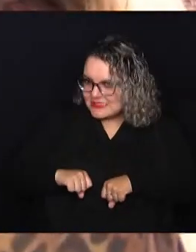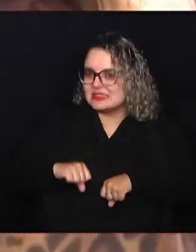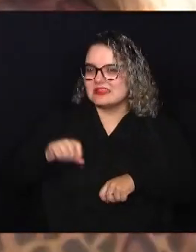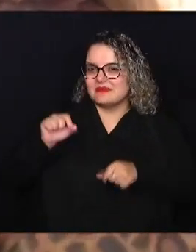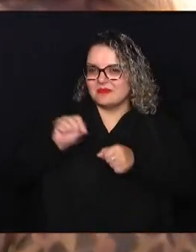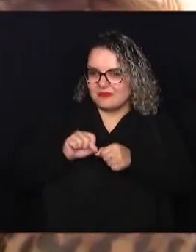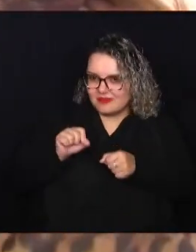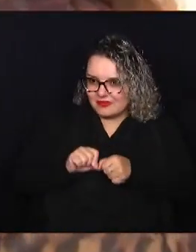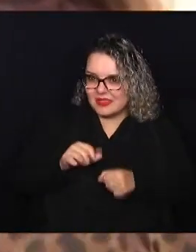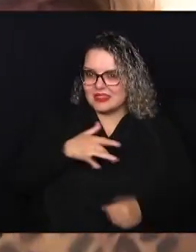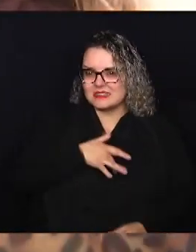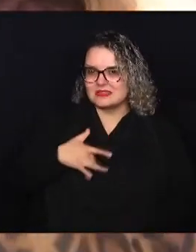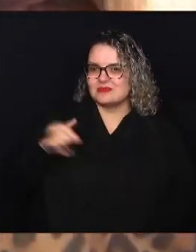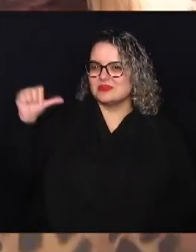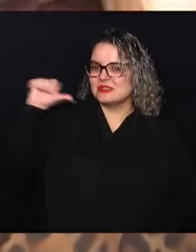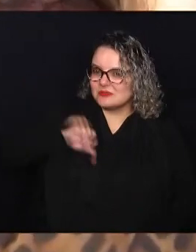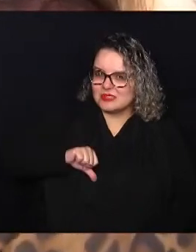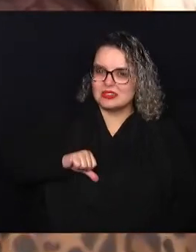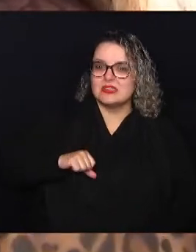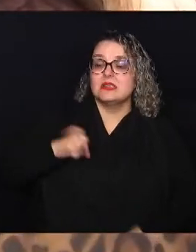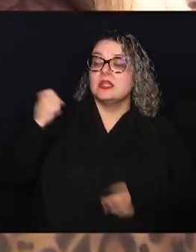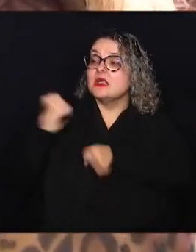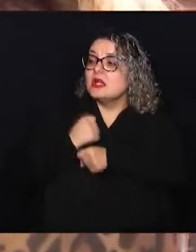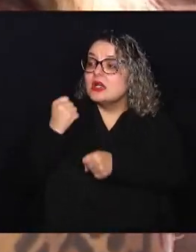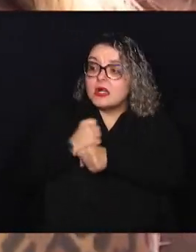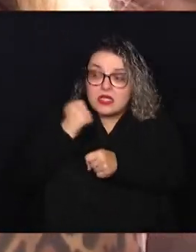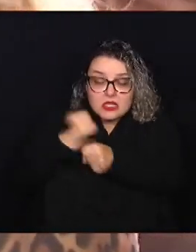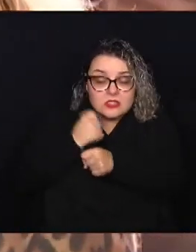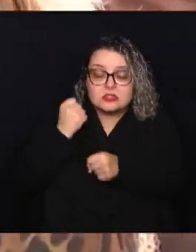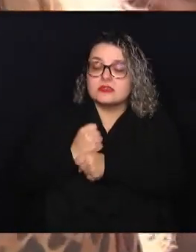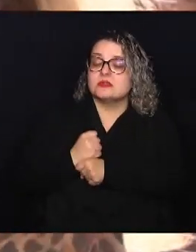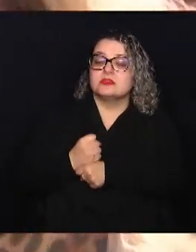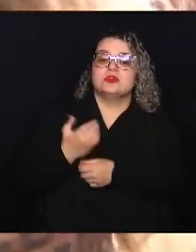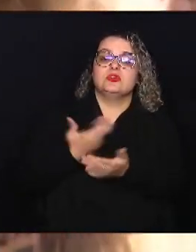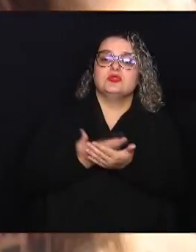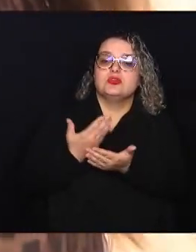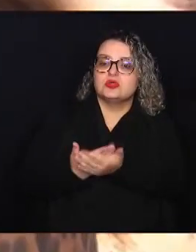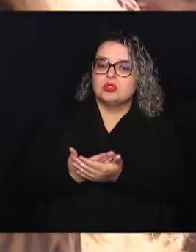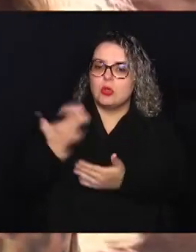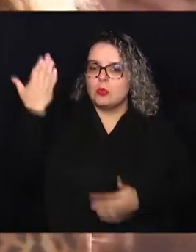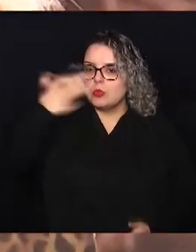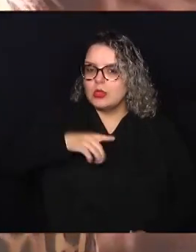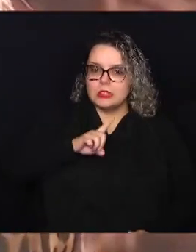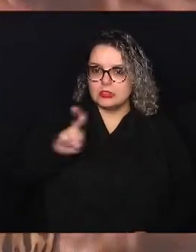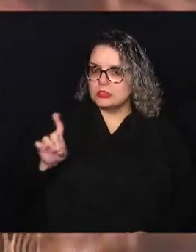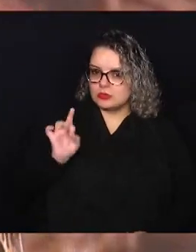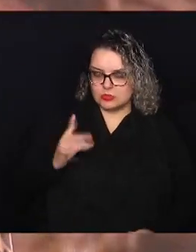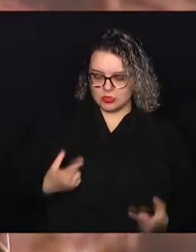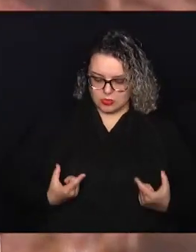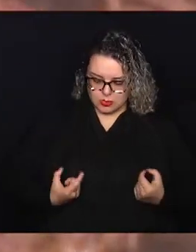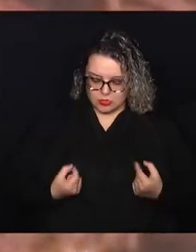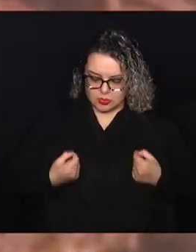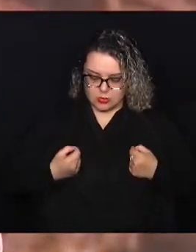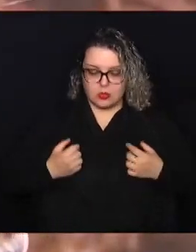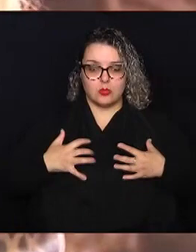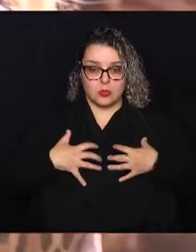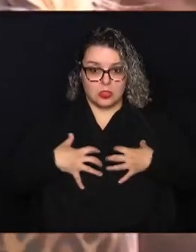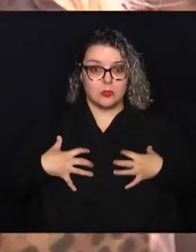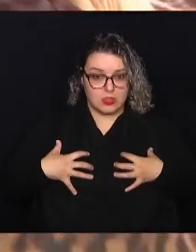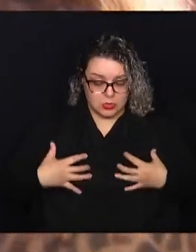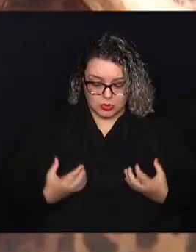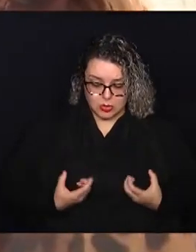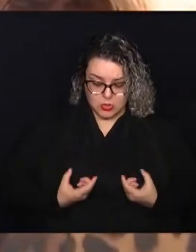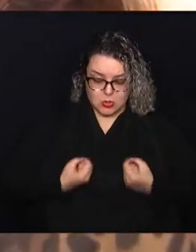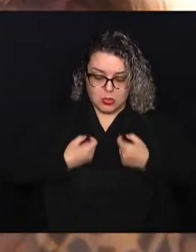importante, que existem anos e anos de estudos comprovando que não só o câncer de pulmão, Que a gente está abordando aqui, mas também